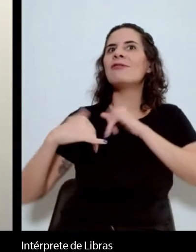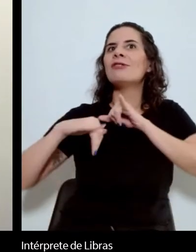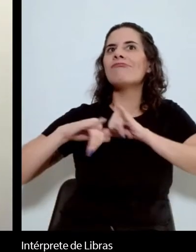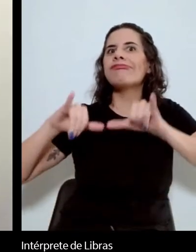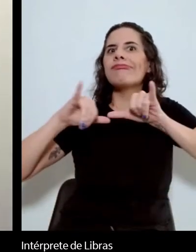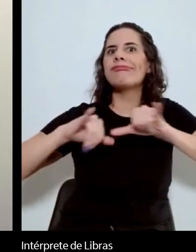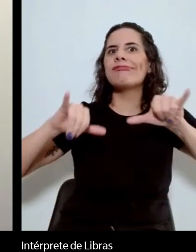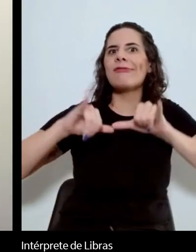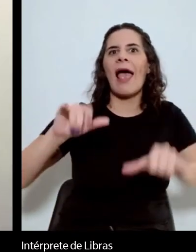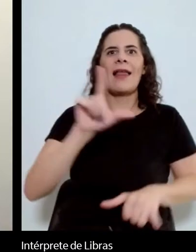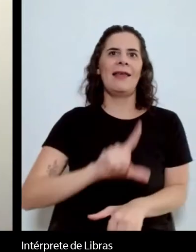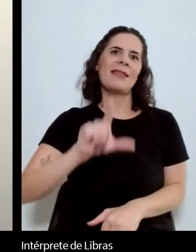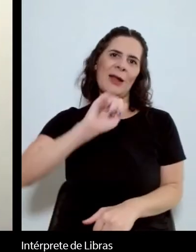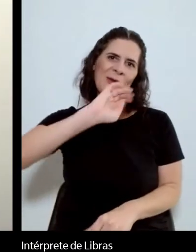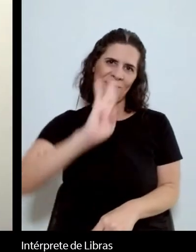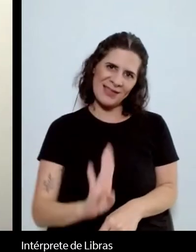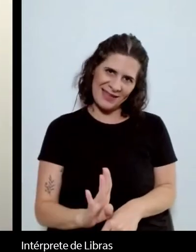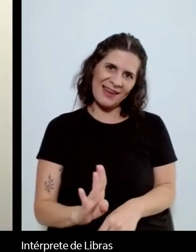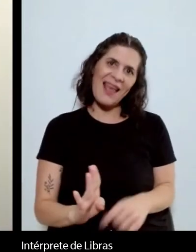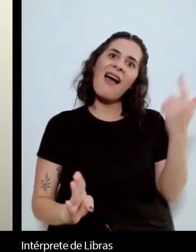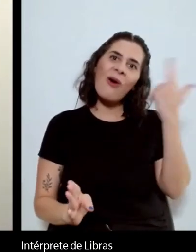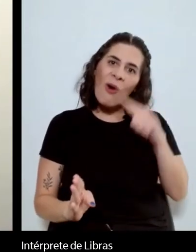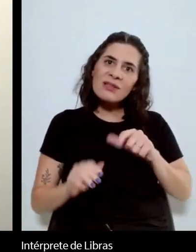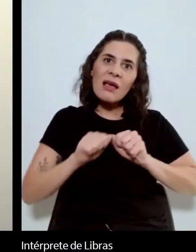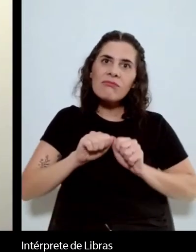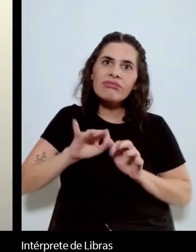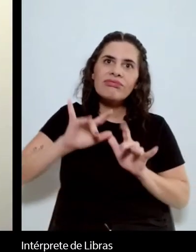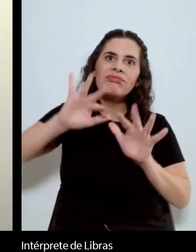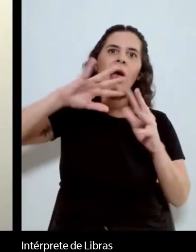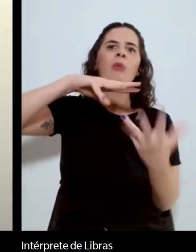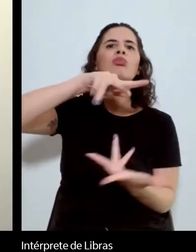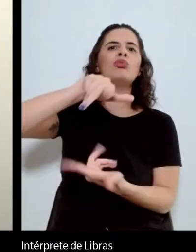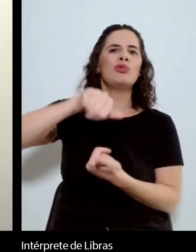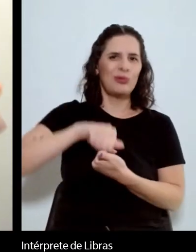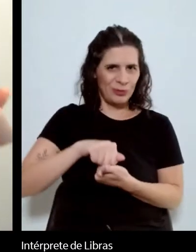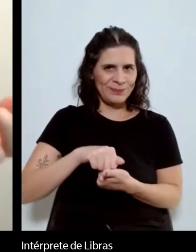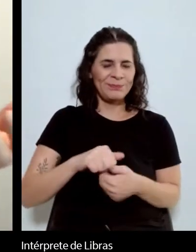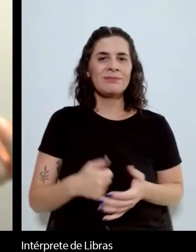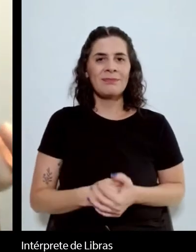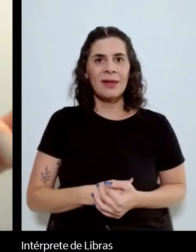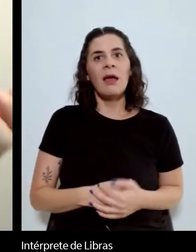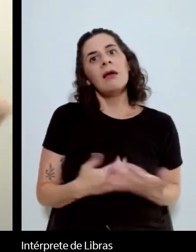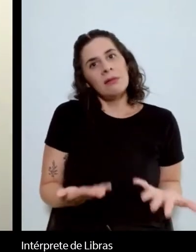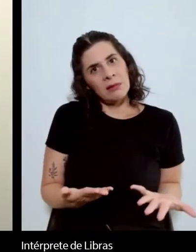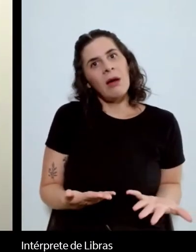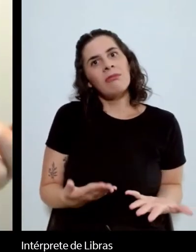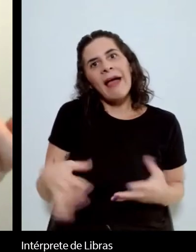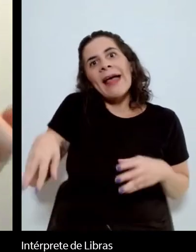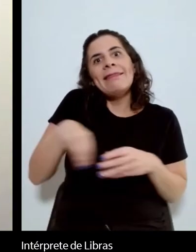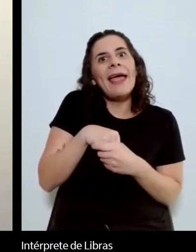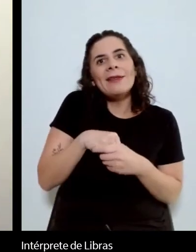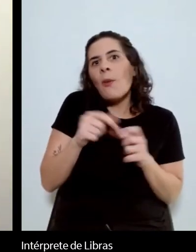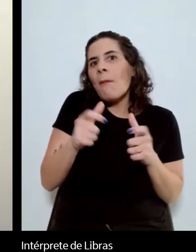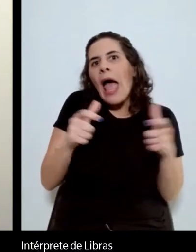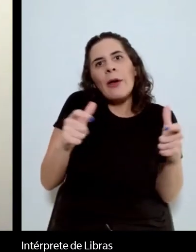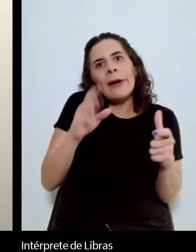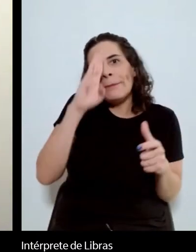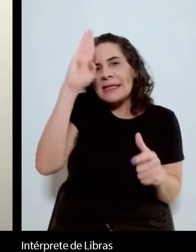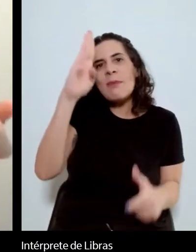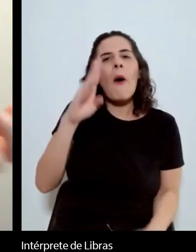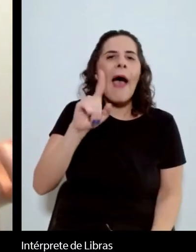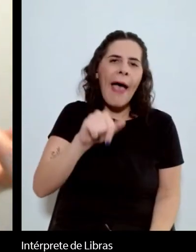brasileira e sua inserção na literatura mundial. Então, dentro do universo acadêmico, a tradução é